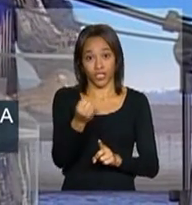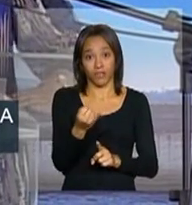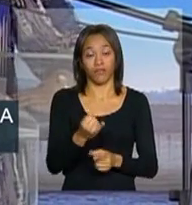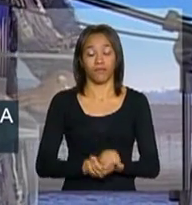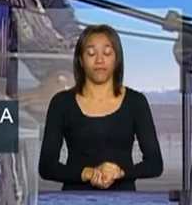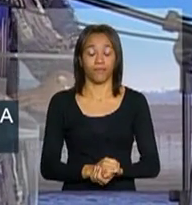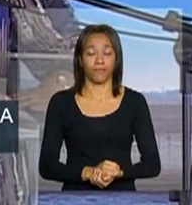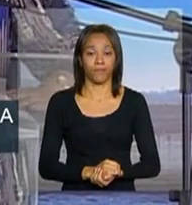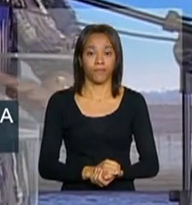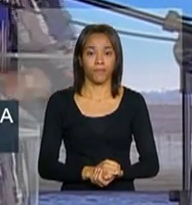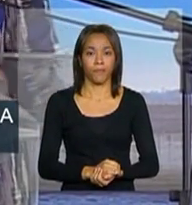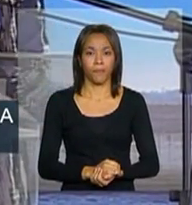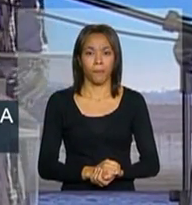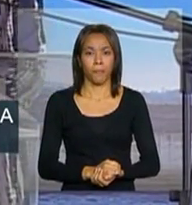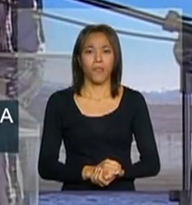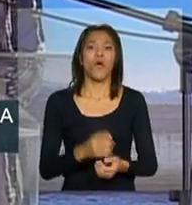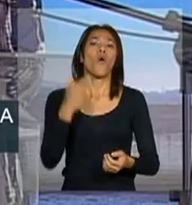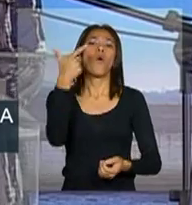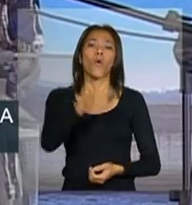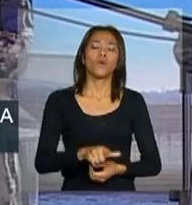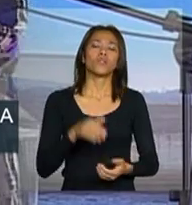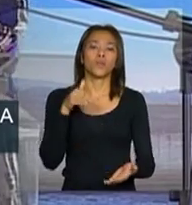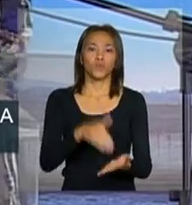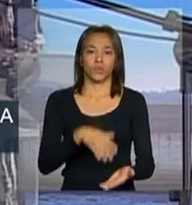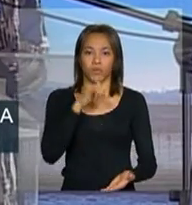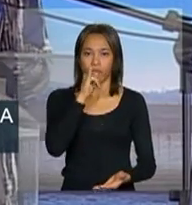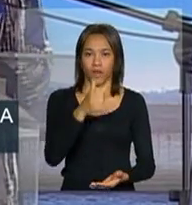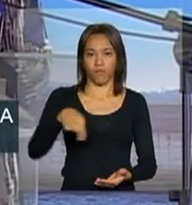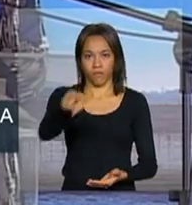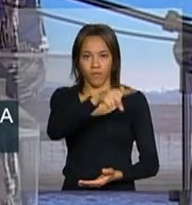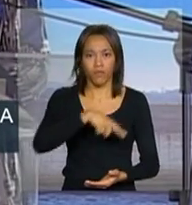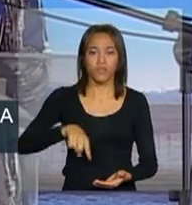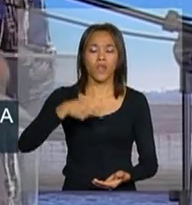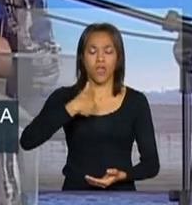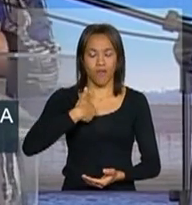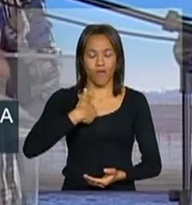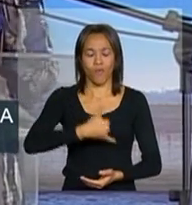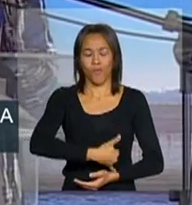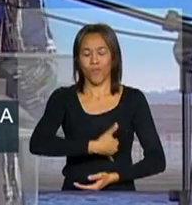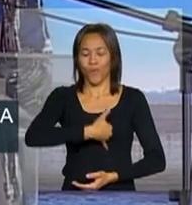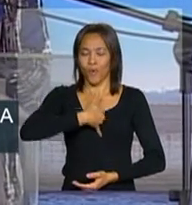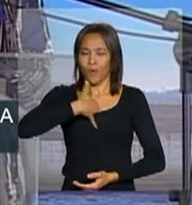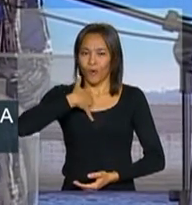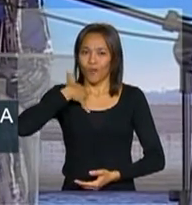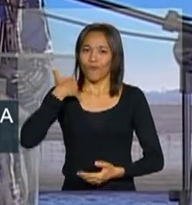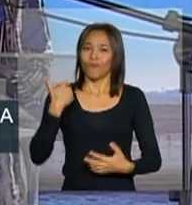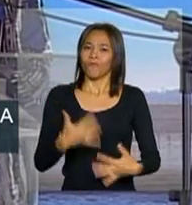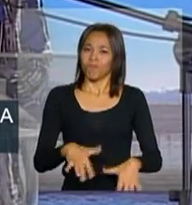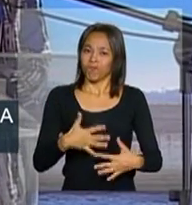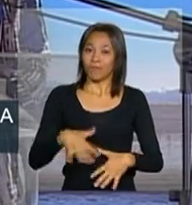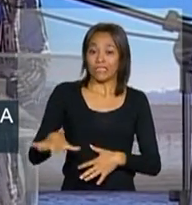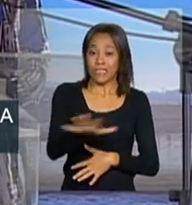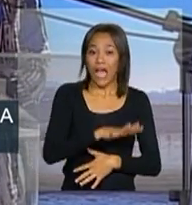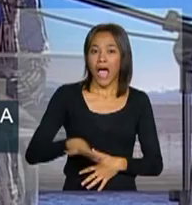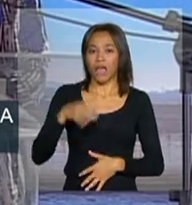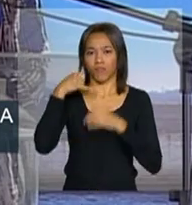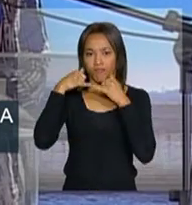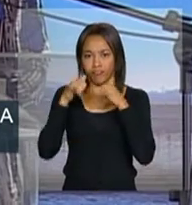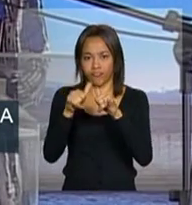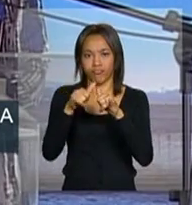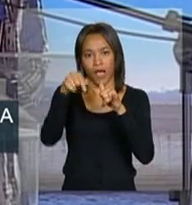eu queria dizer para vocês uma última coisa. Eu me orgulho muito do setor elétrico no Brasil.